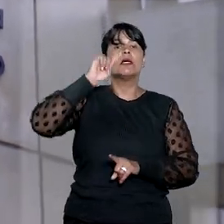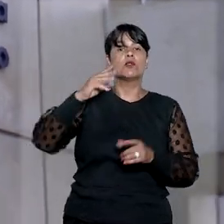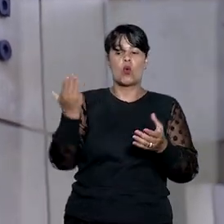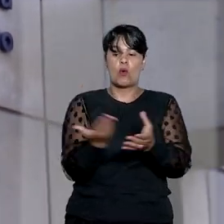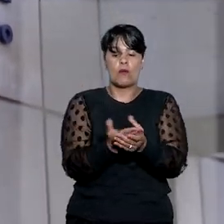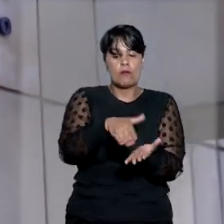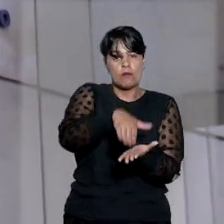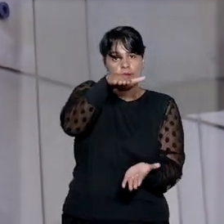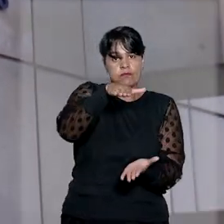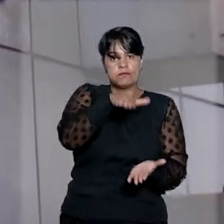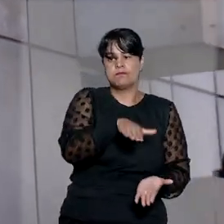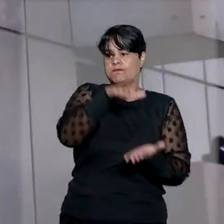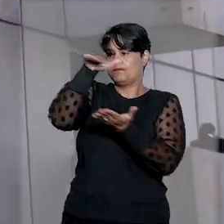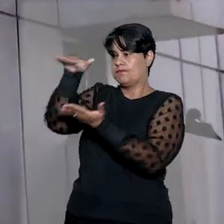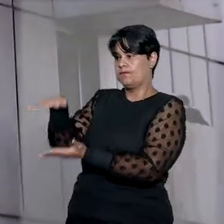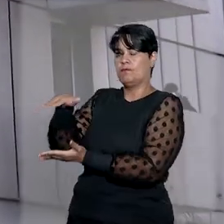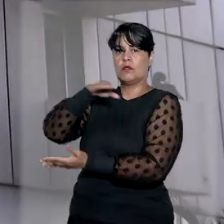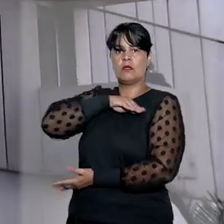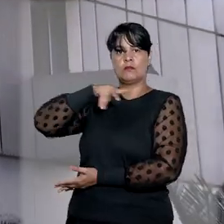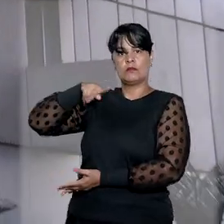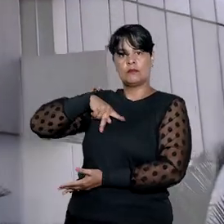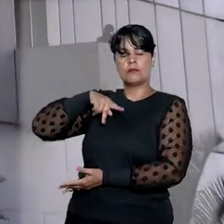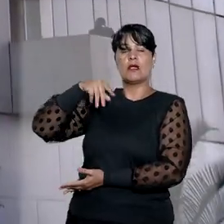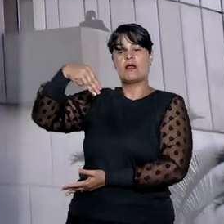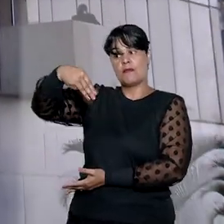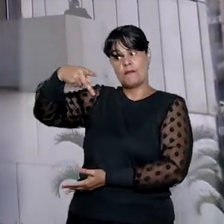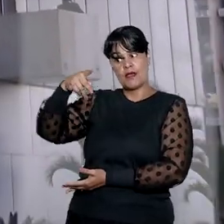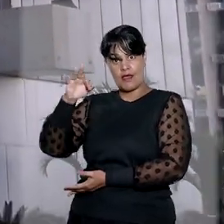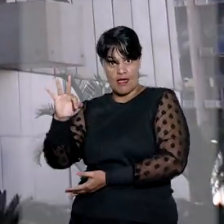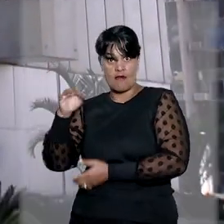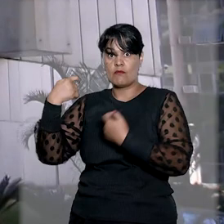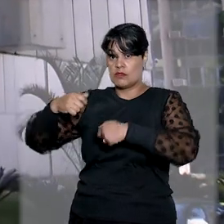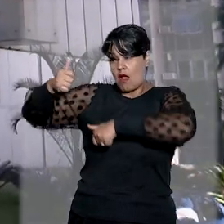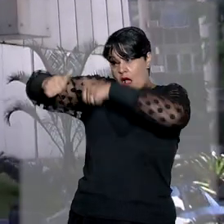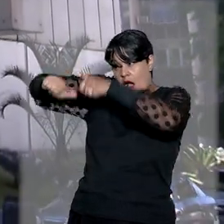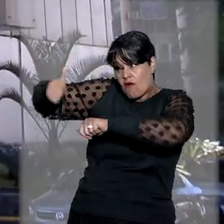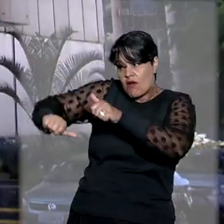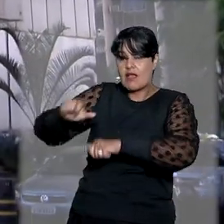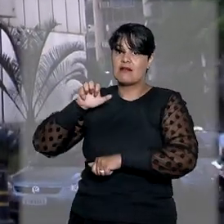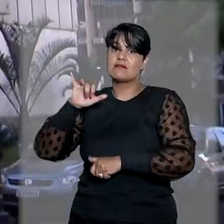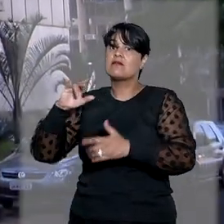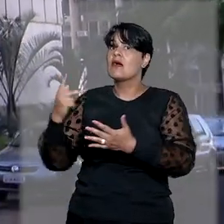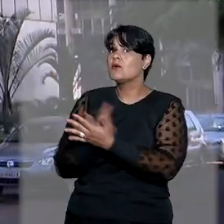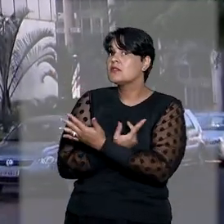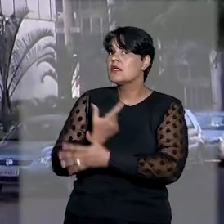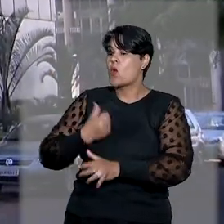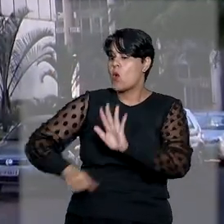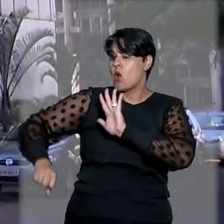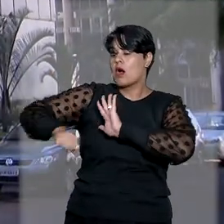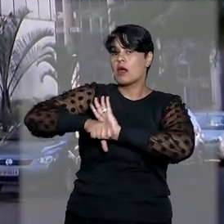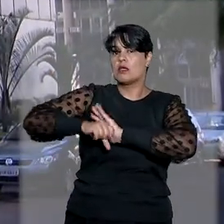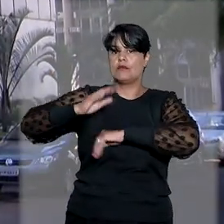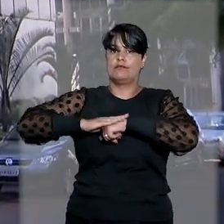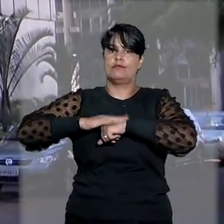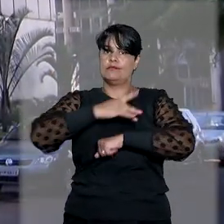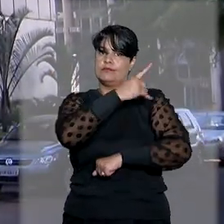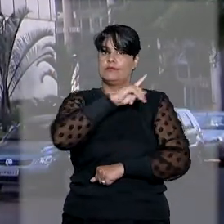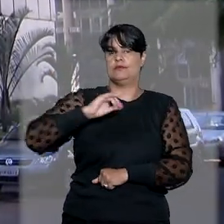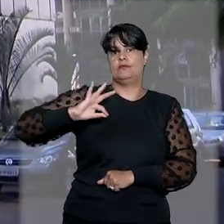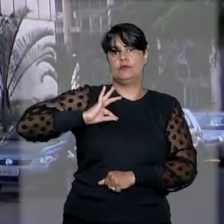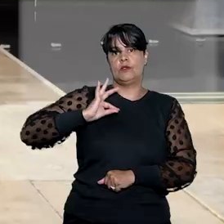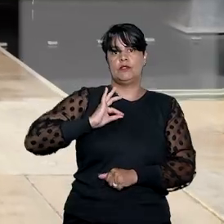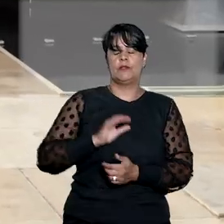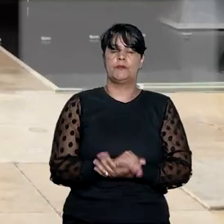envio dos autos para o Ministério Público Federal para que seja apurada a possível ocorrência de crime praticado pelos